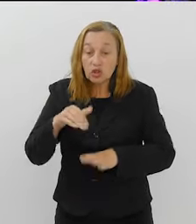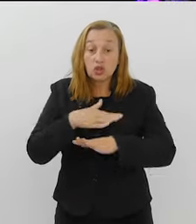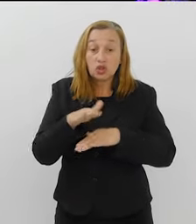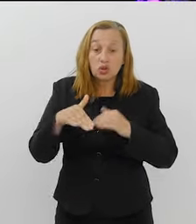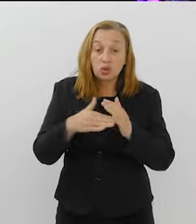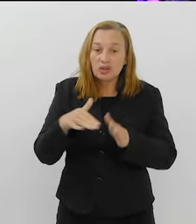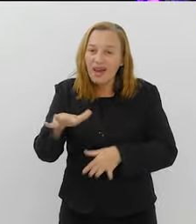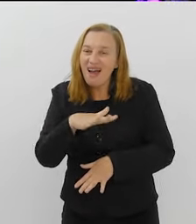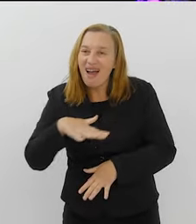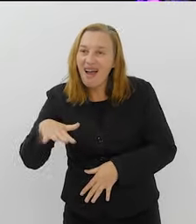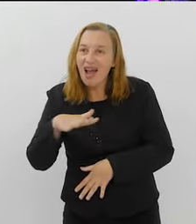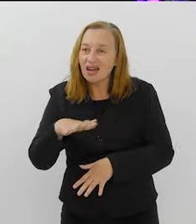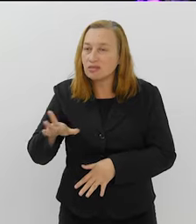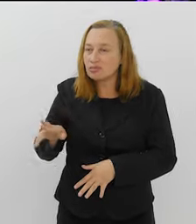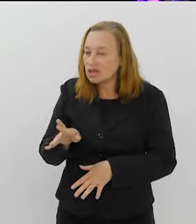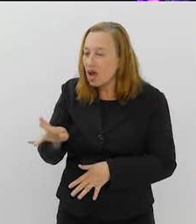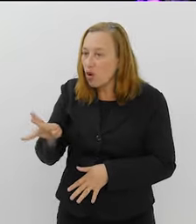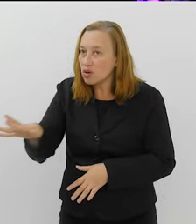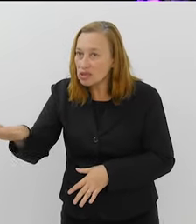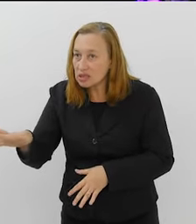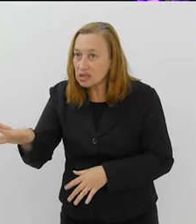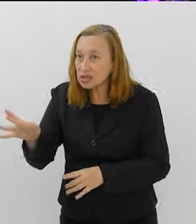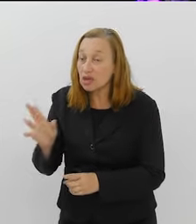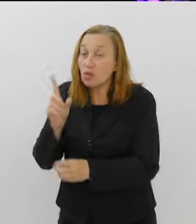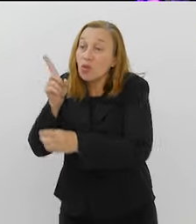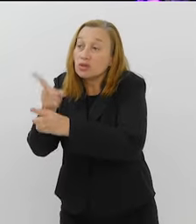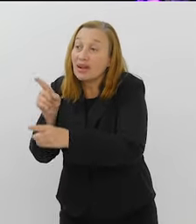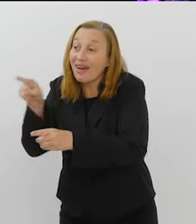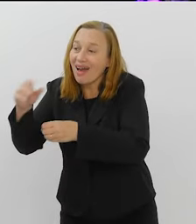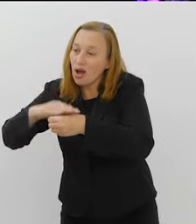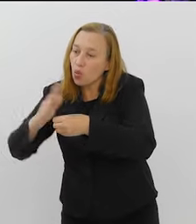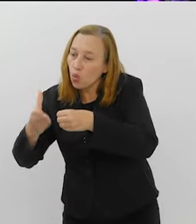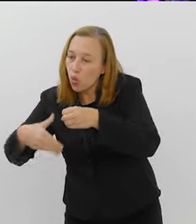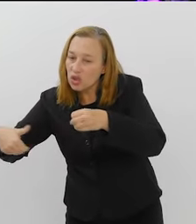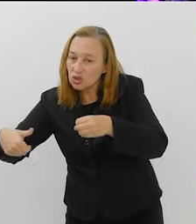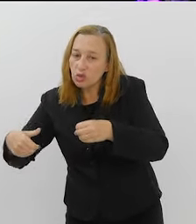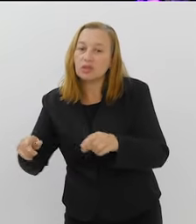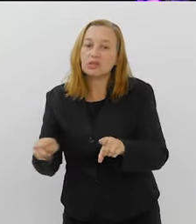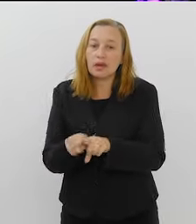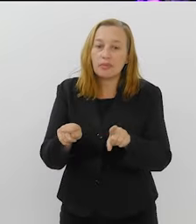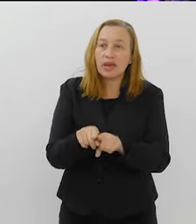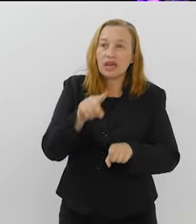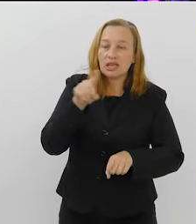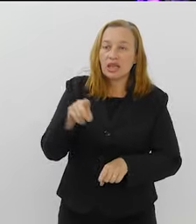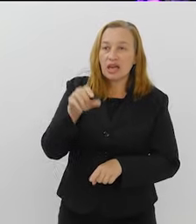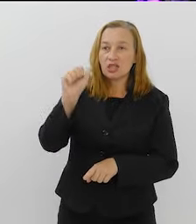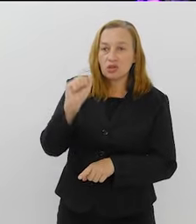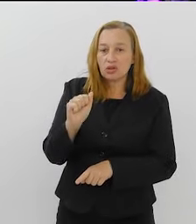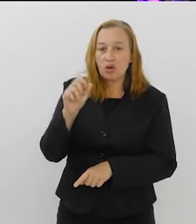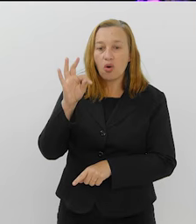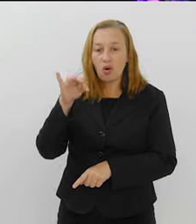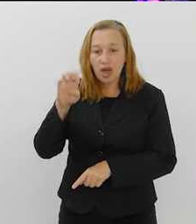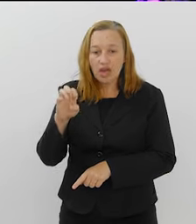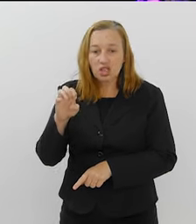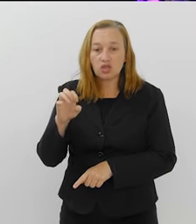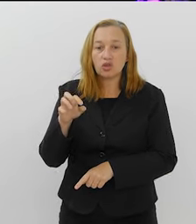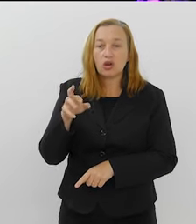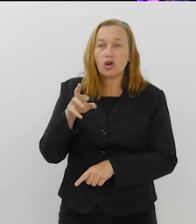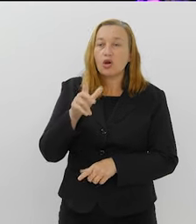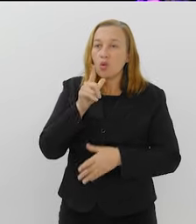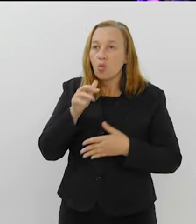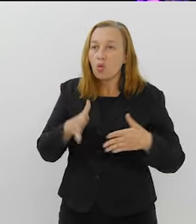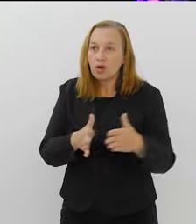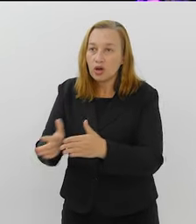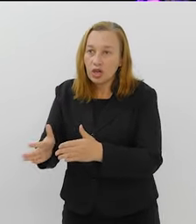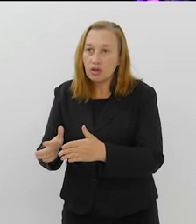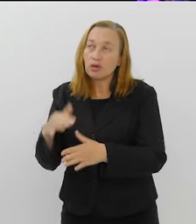comunidade da Rocinha, ok? Então, a gente está fazendo esse monitoramento e, na Zona Oeste, um rio importante que a gente está investigando